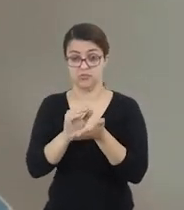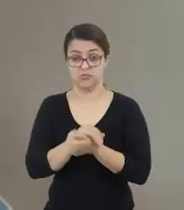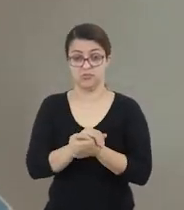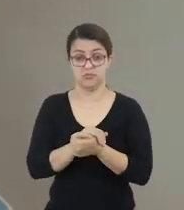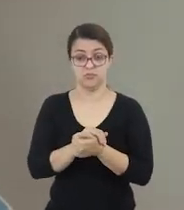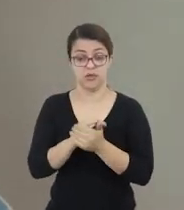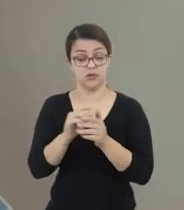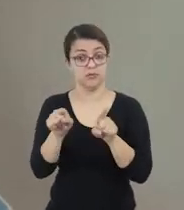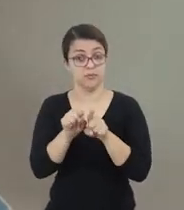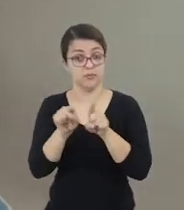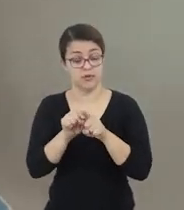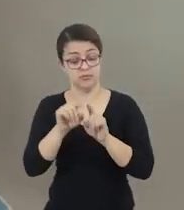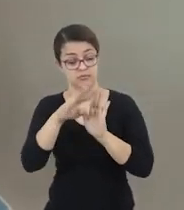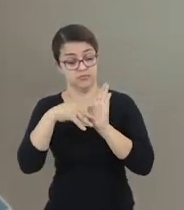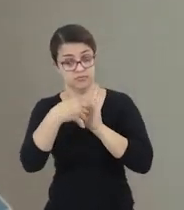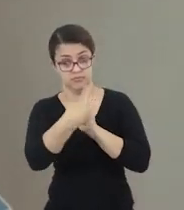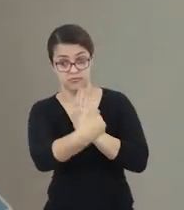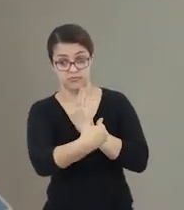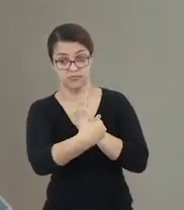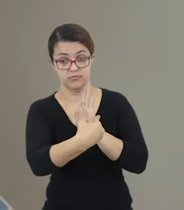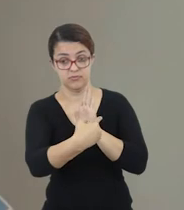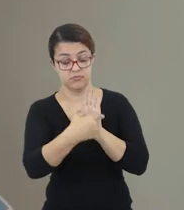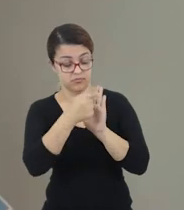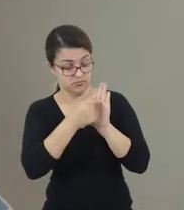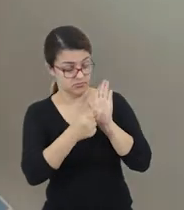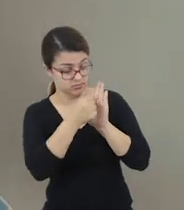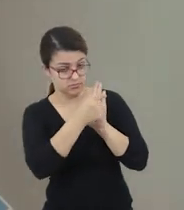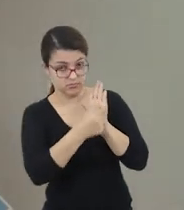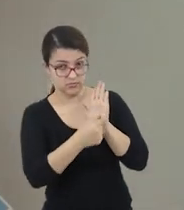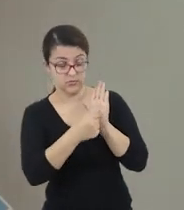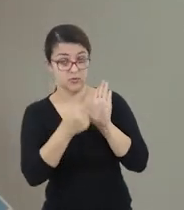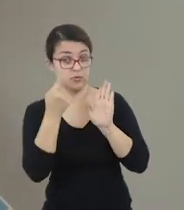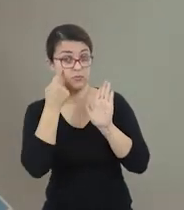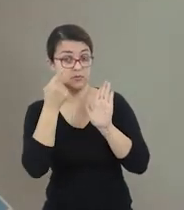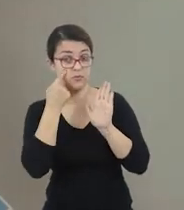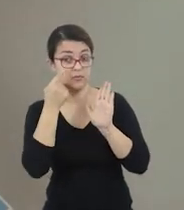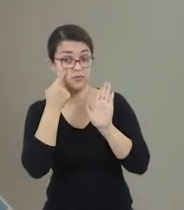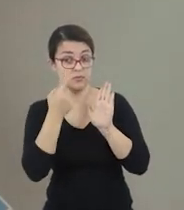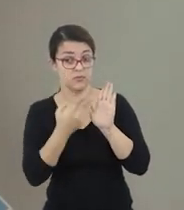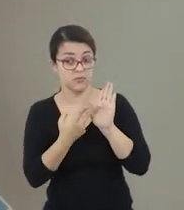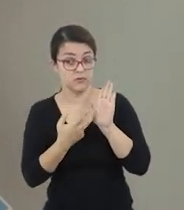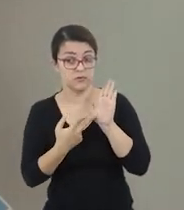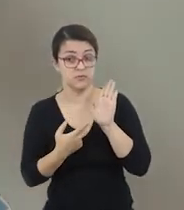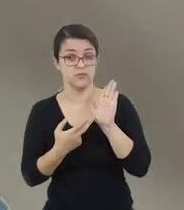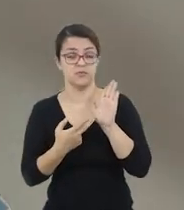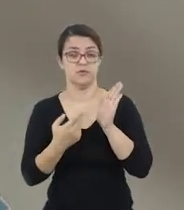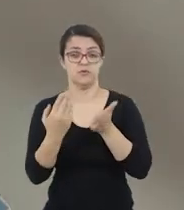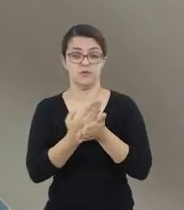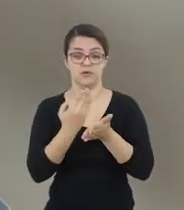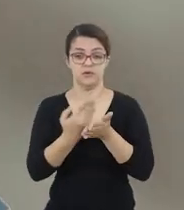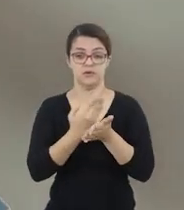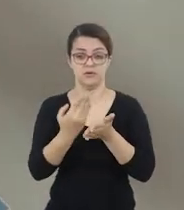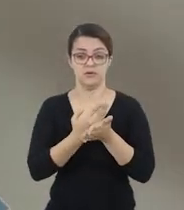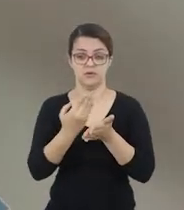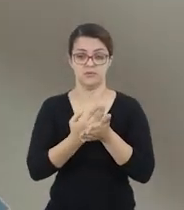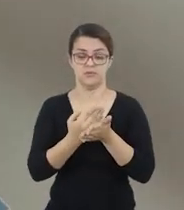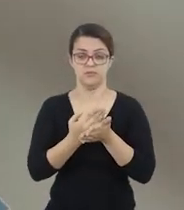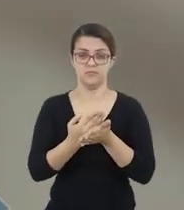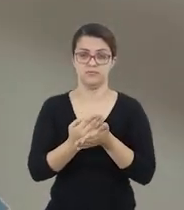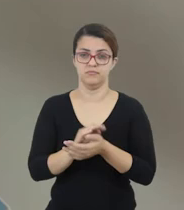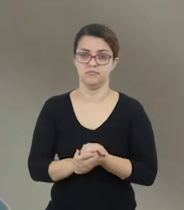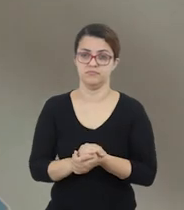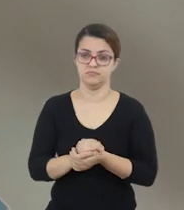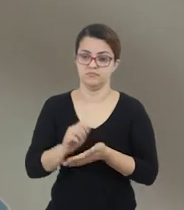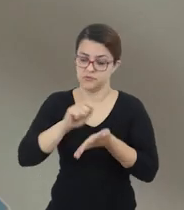em cima. Aqui também, na Lição de Casa, vocês terão esse quadrinho. Então é só observar, colocar no seu caderno. E eu aguardo a lição bem